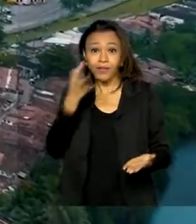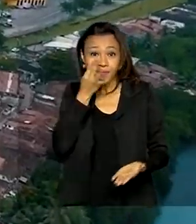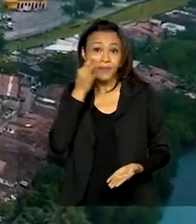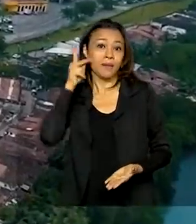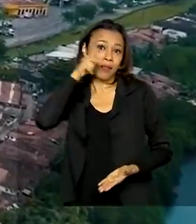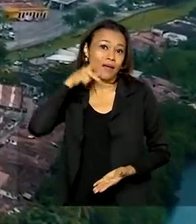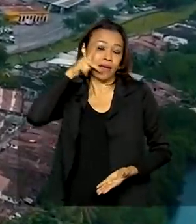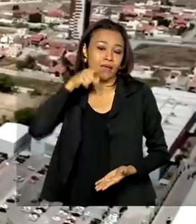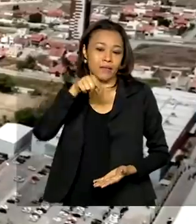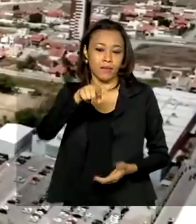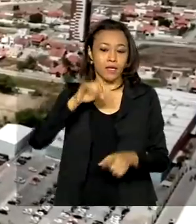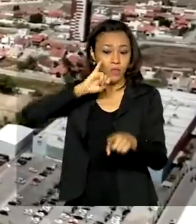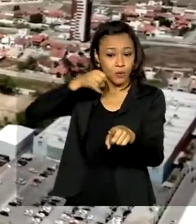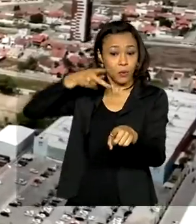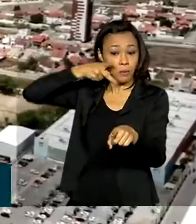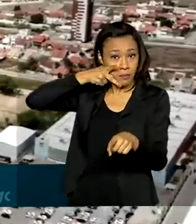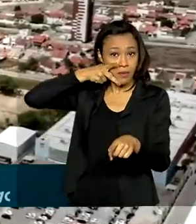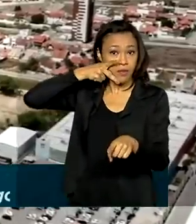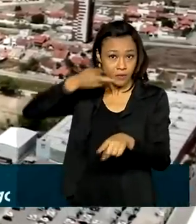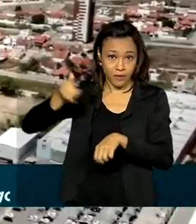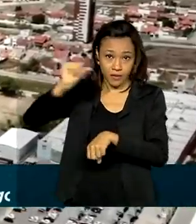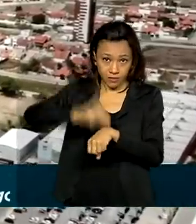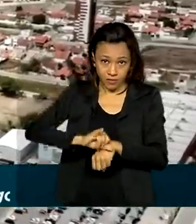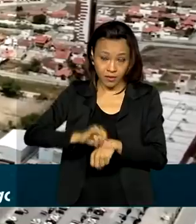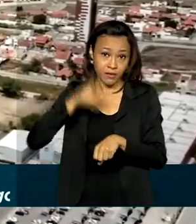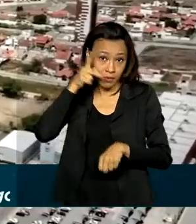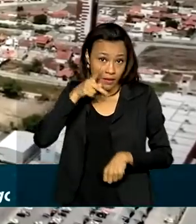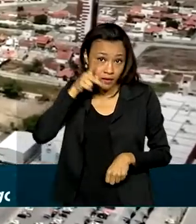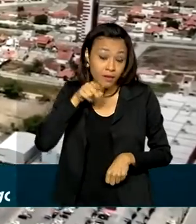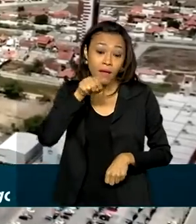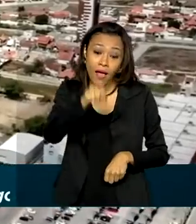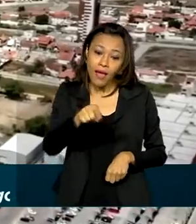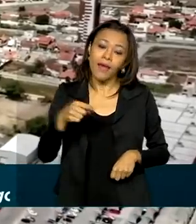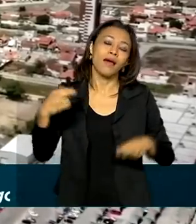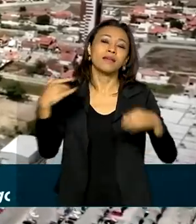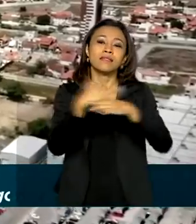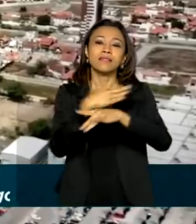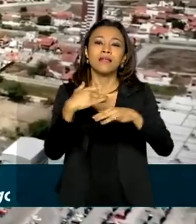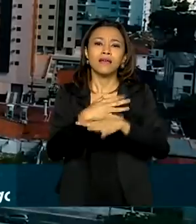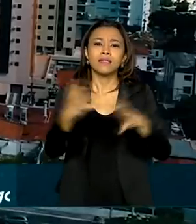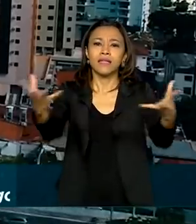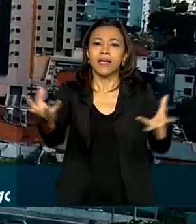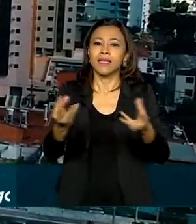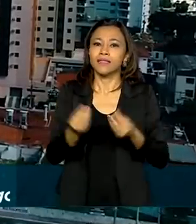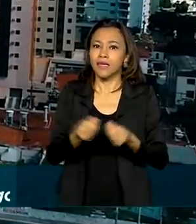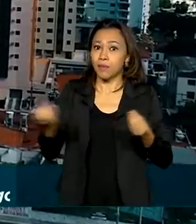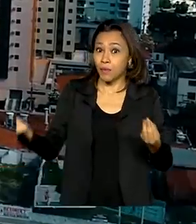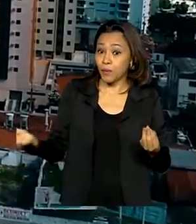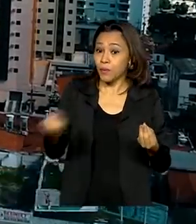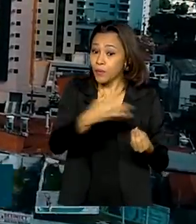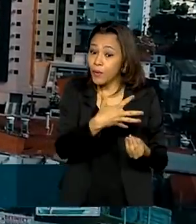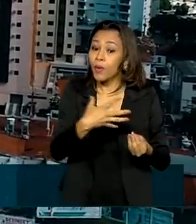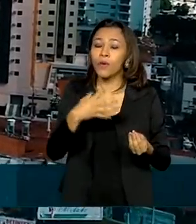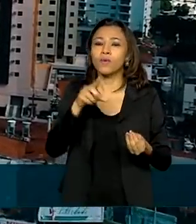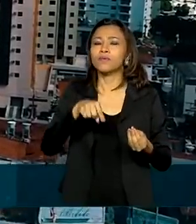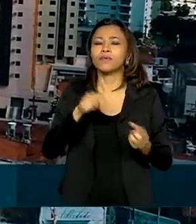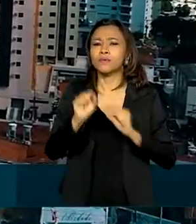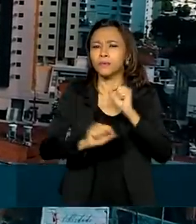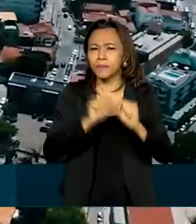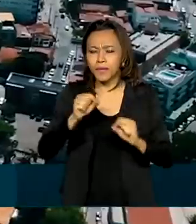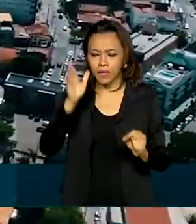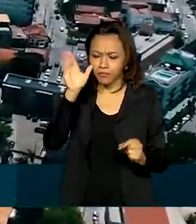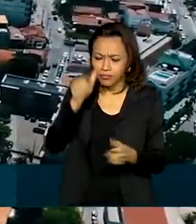João Pessoa e Campina Grande, na Paraíba, são as cidades que recebem a nova etapa de ações do Programa